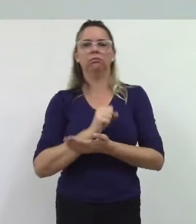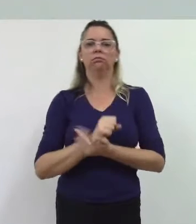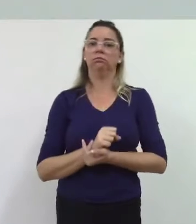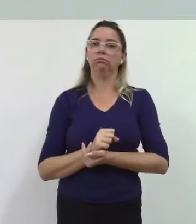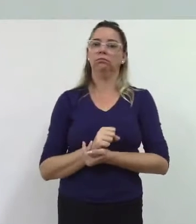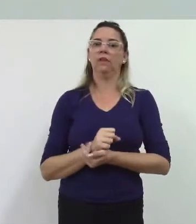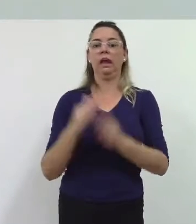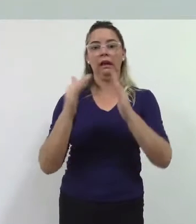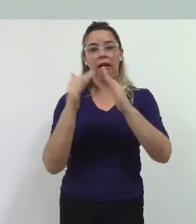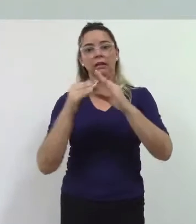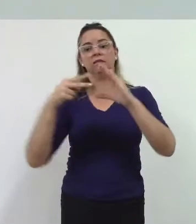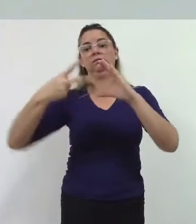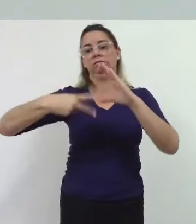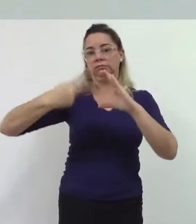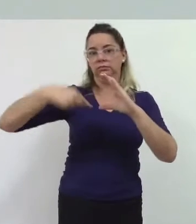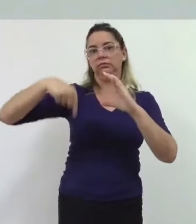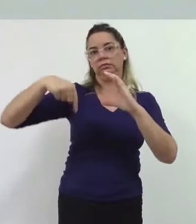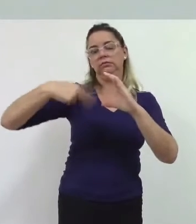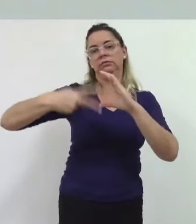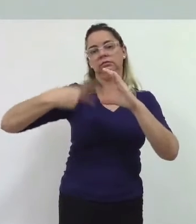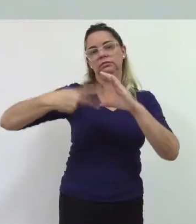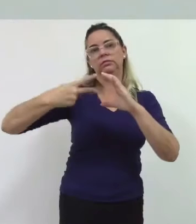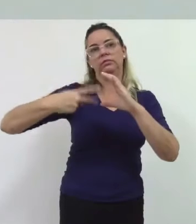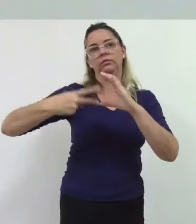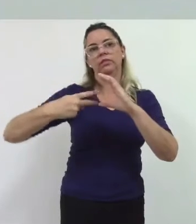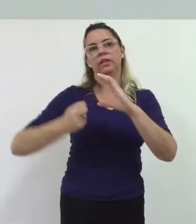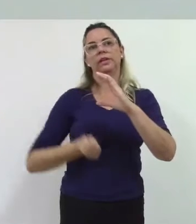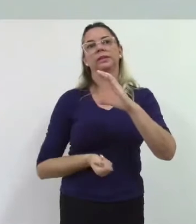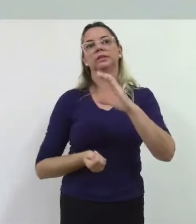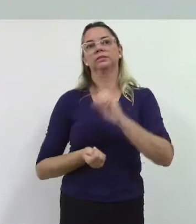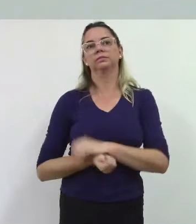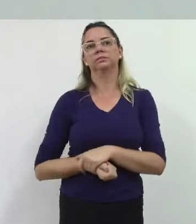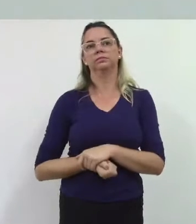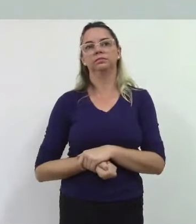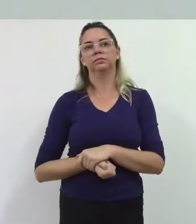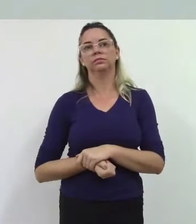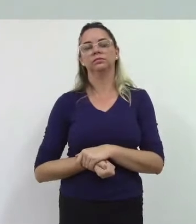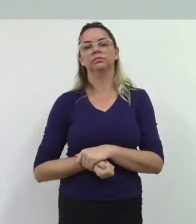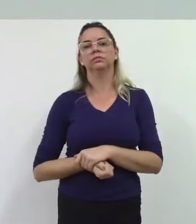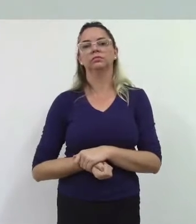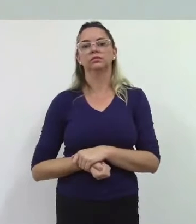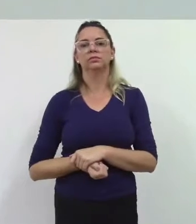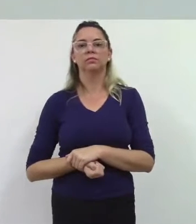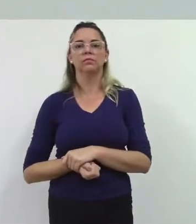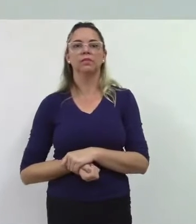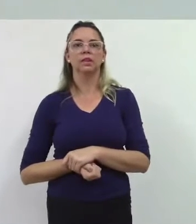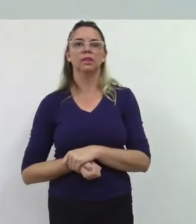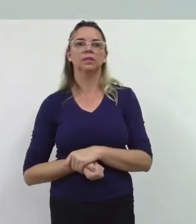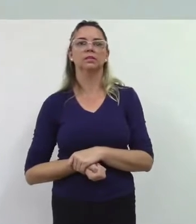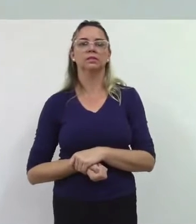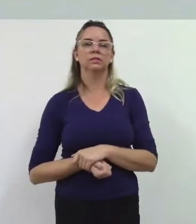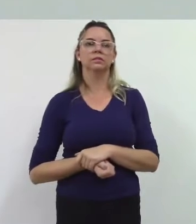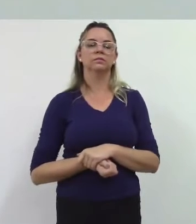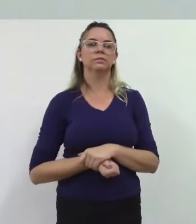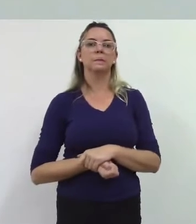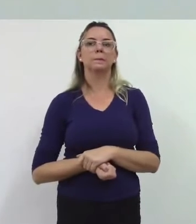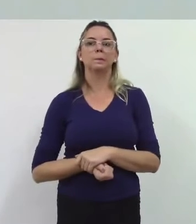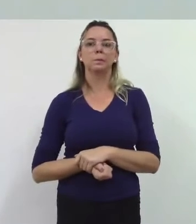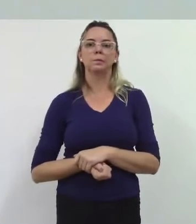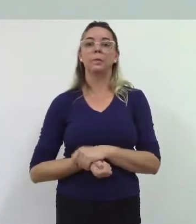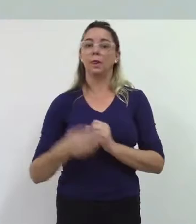casa defendendo o bairro e como vossa excelência eu gosto de citar